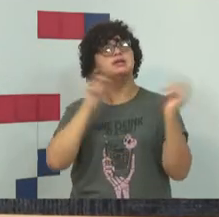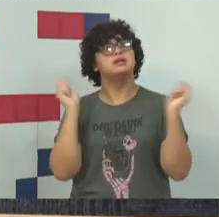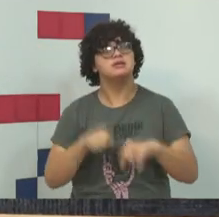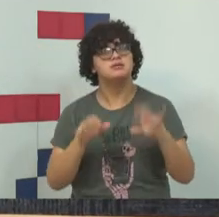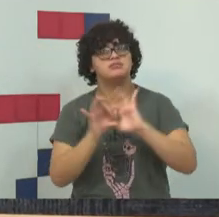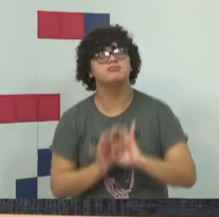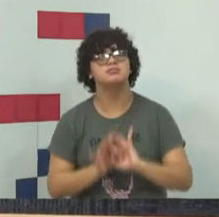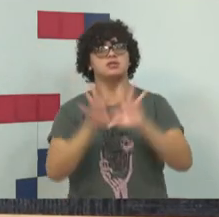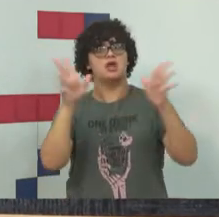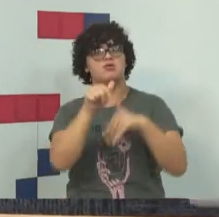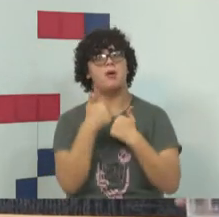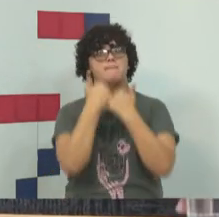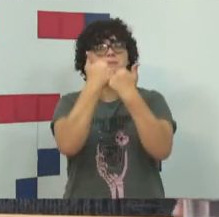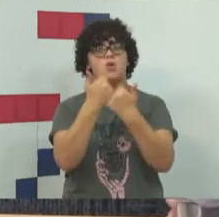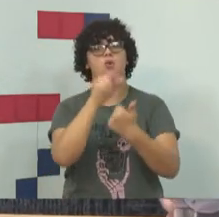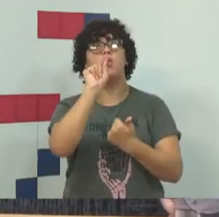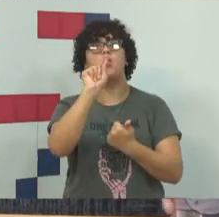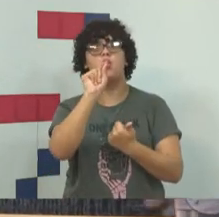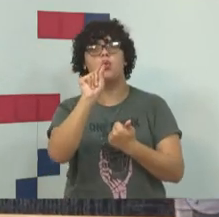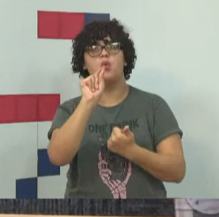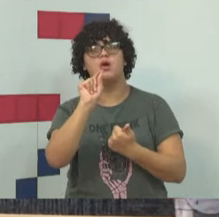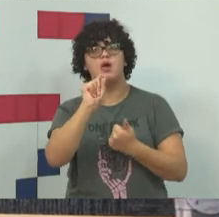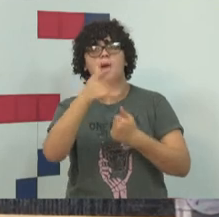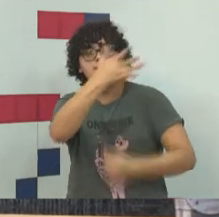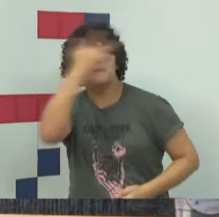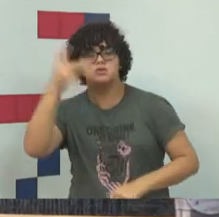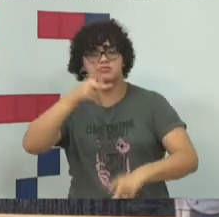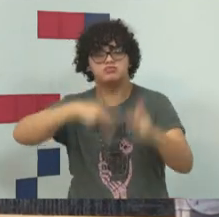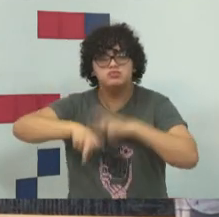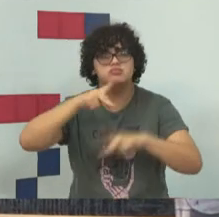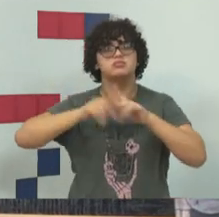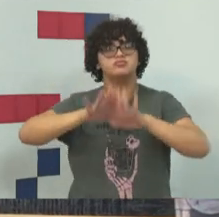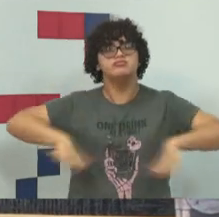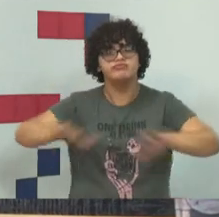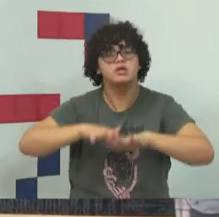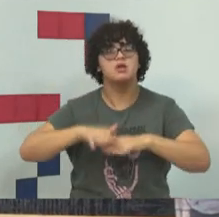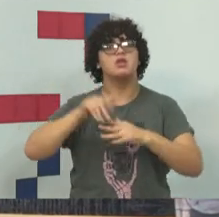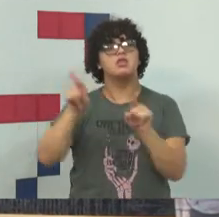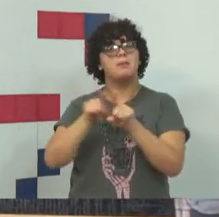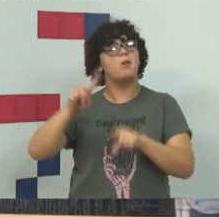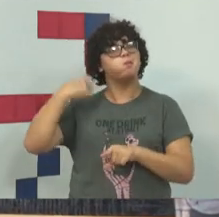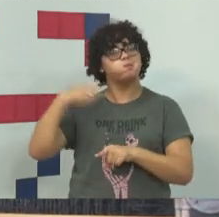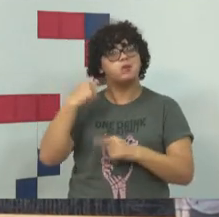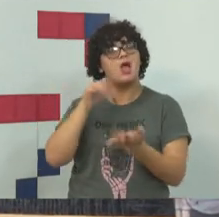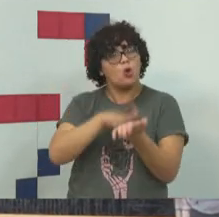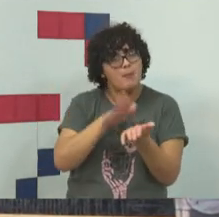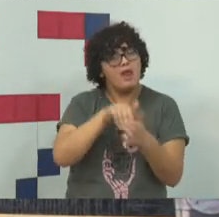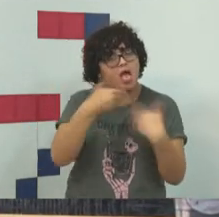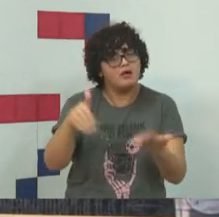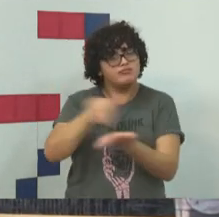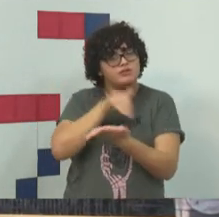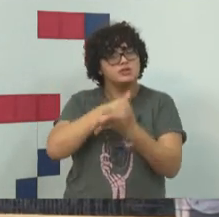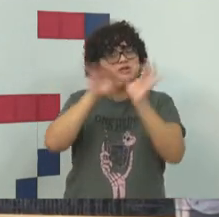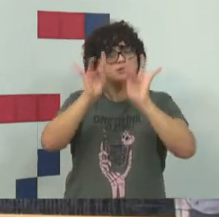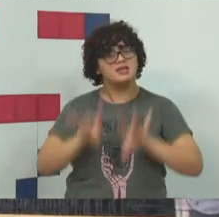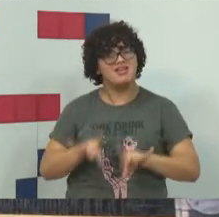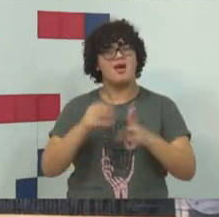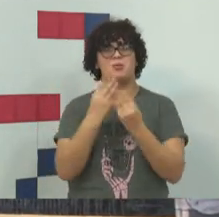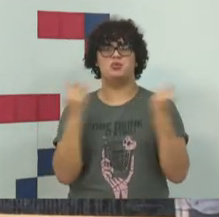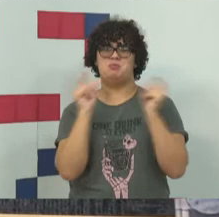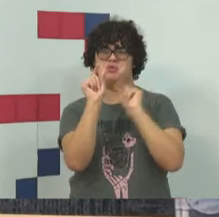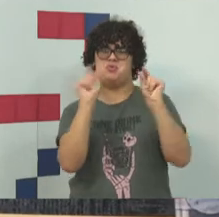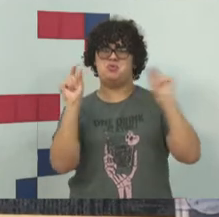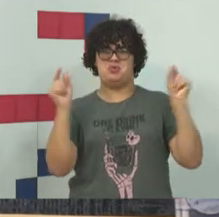auxiliadas pelas pessoas, pelos advogados, uma cobrança dos escritórios especializados, que ainda são muito